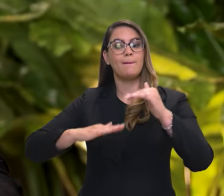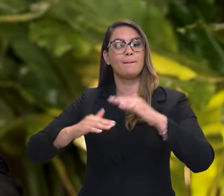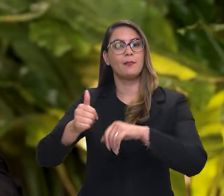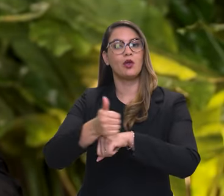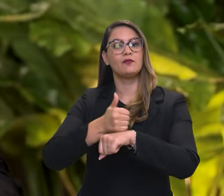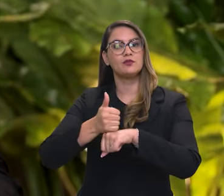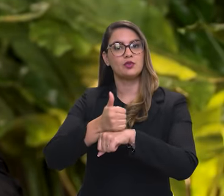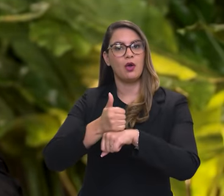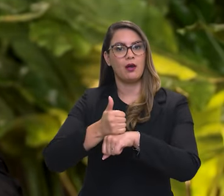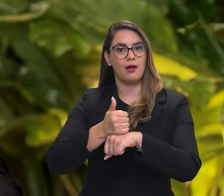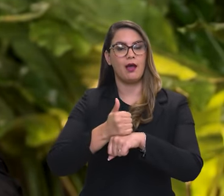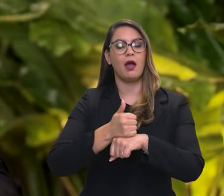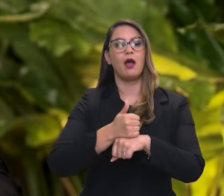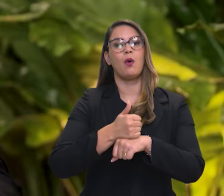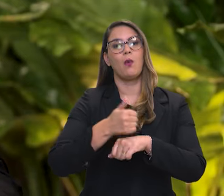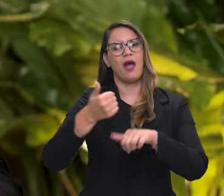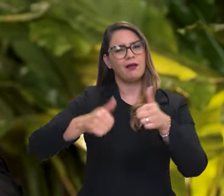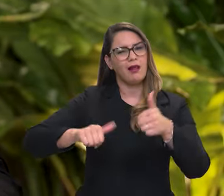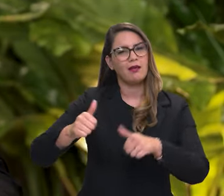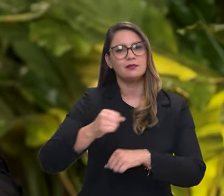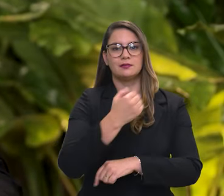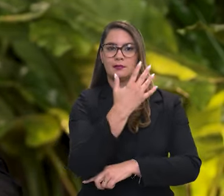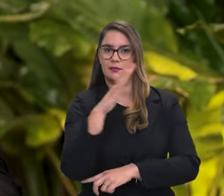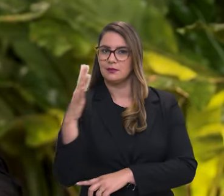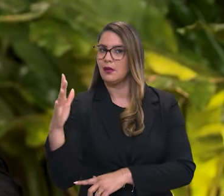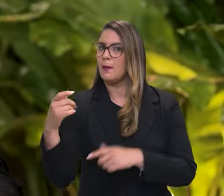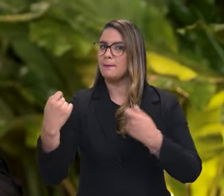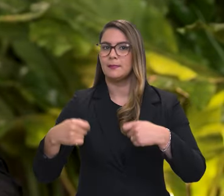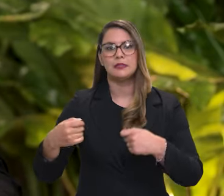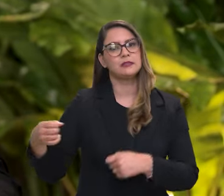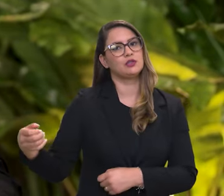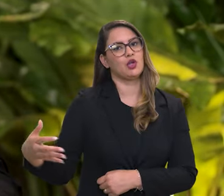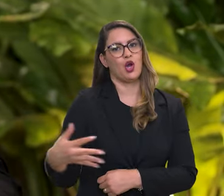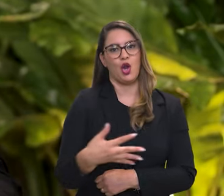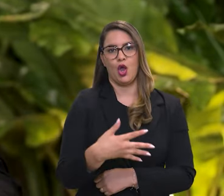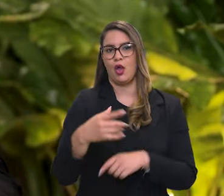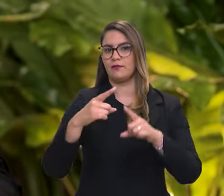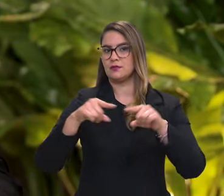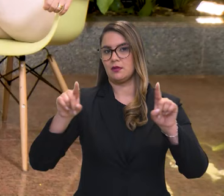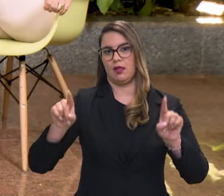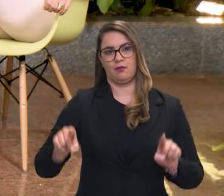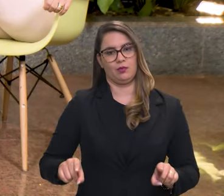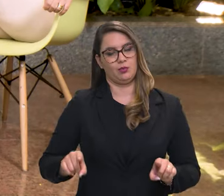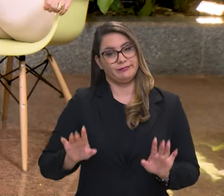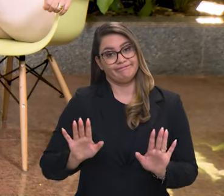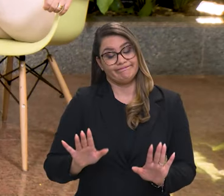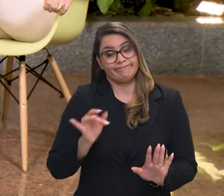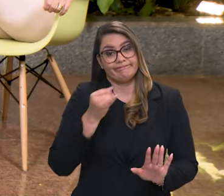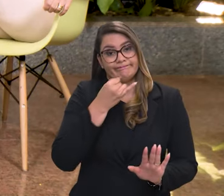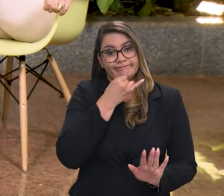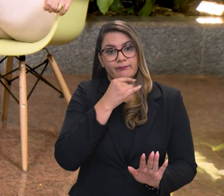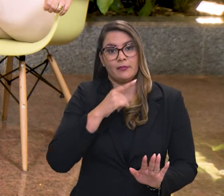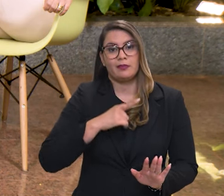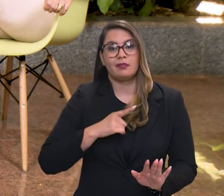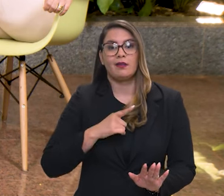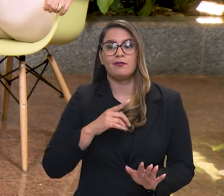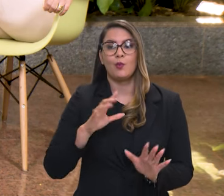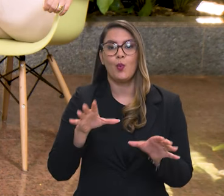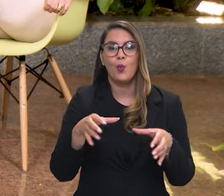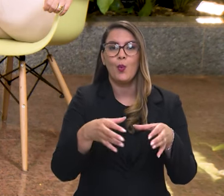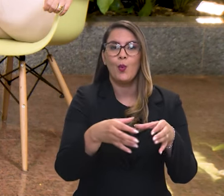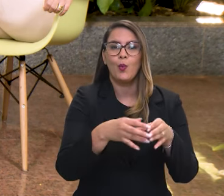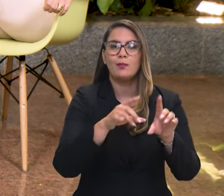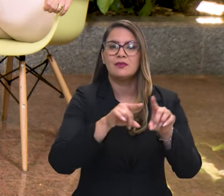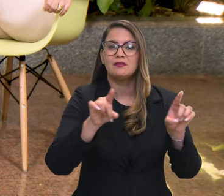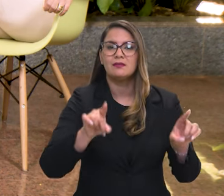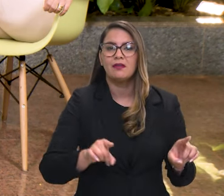ambiental, que é aquela pessoa de nível superior. O Ibama precisa renovar o seu quadro. Infelizmente, nós tivemos aí